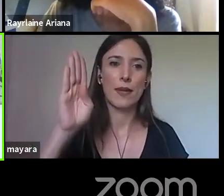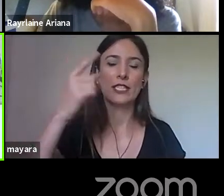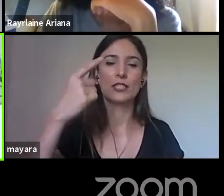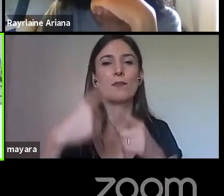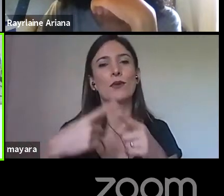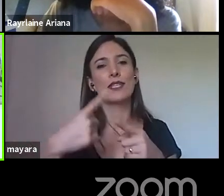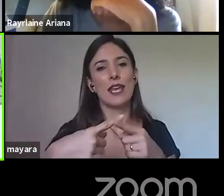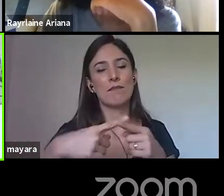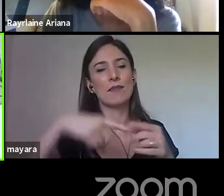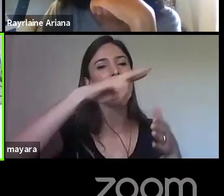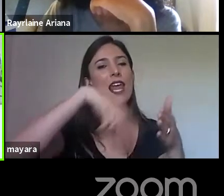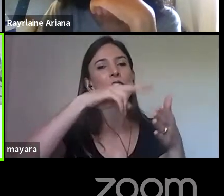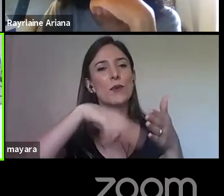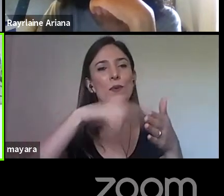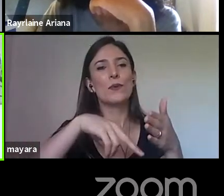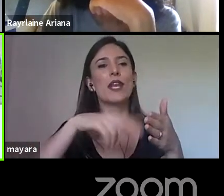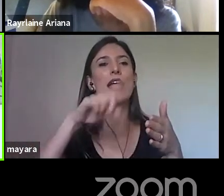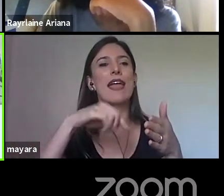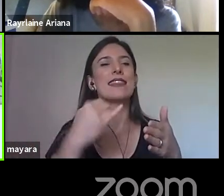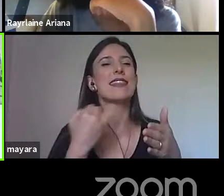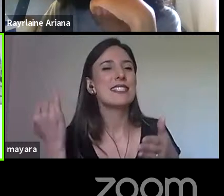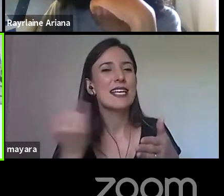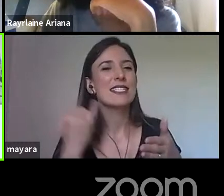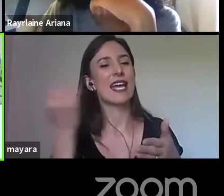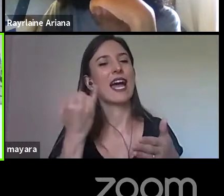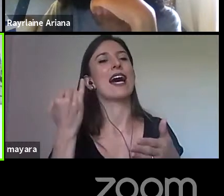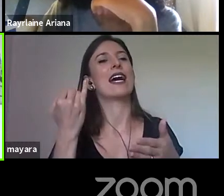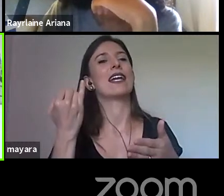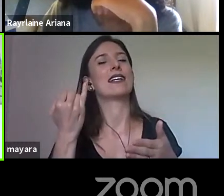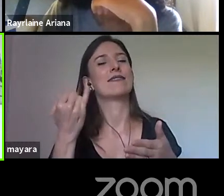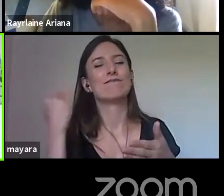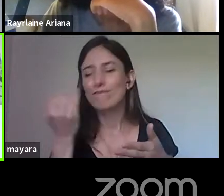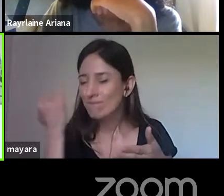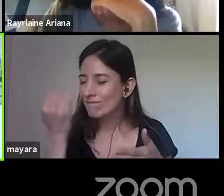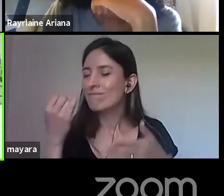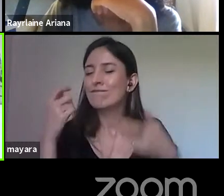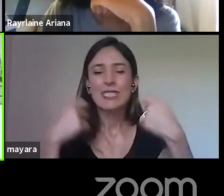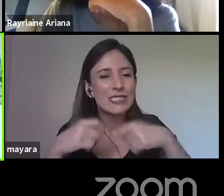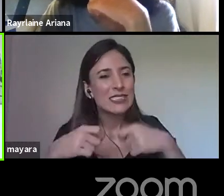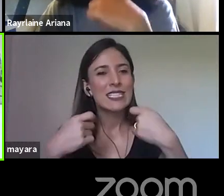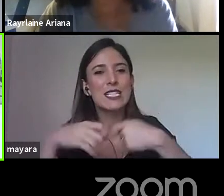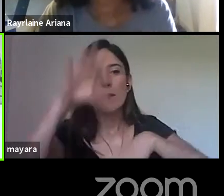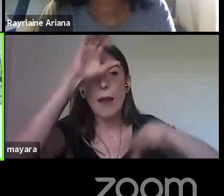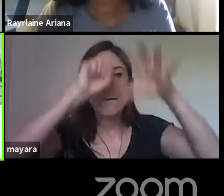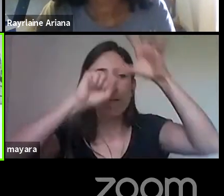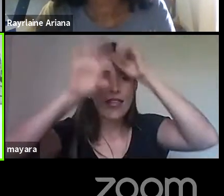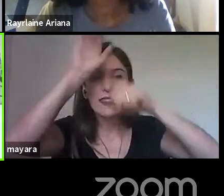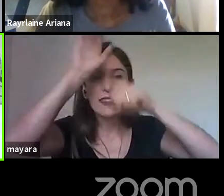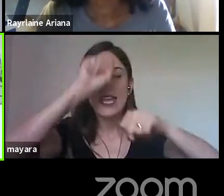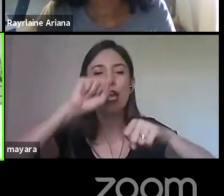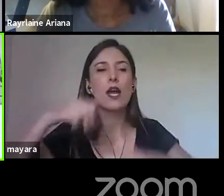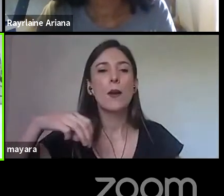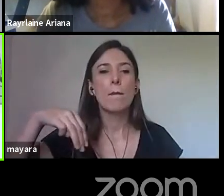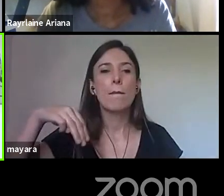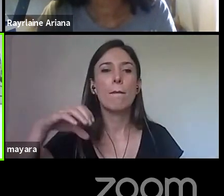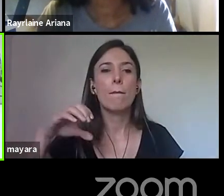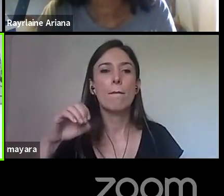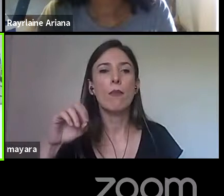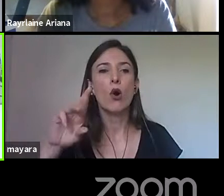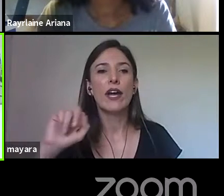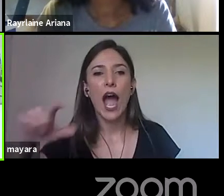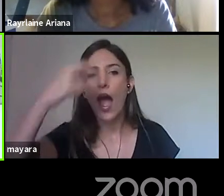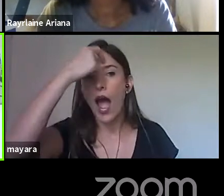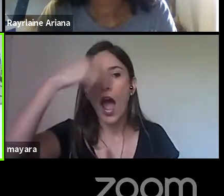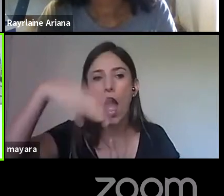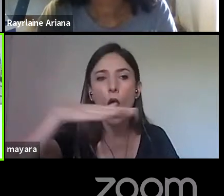a leitura é necessária para o aprendizado da moral, da religião, né? De conteúdos